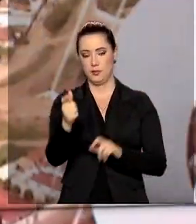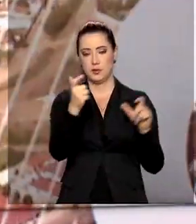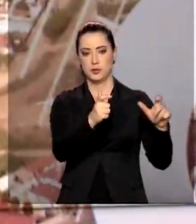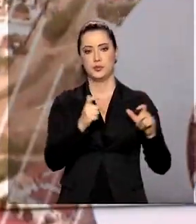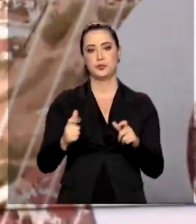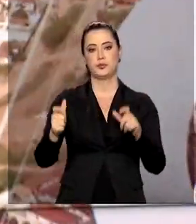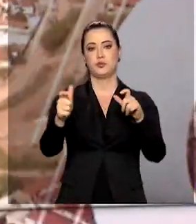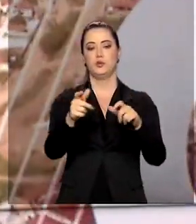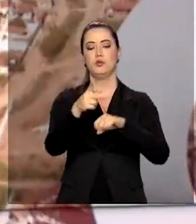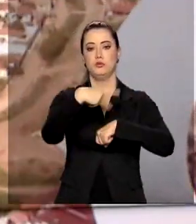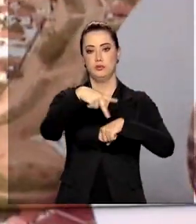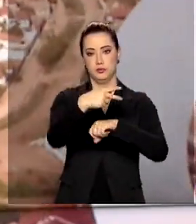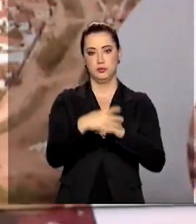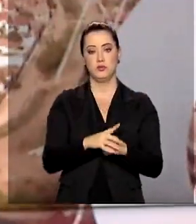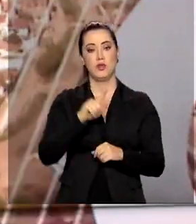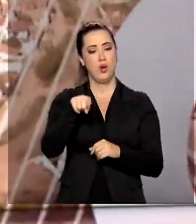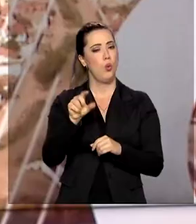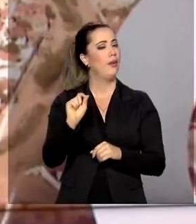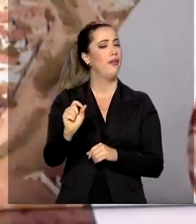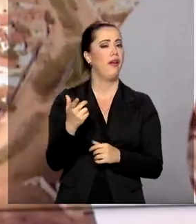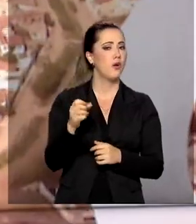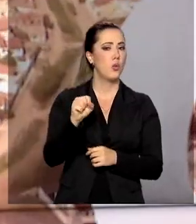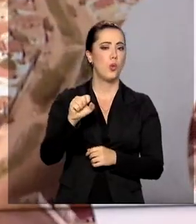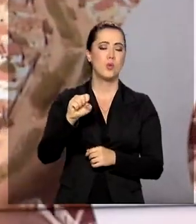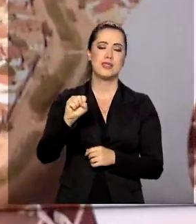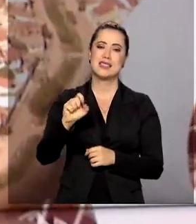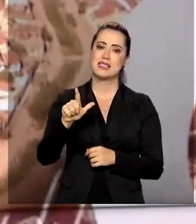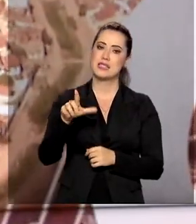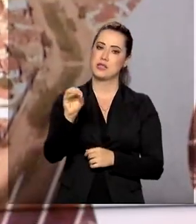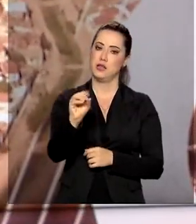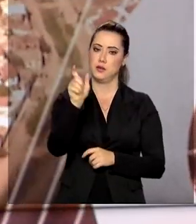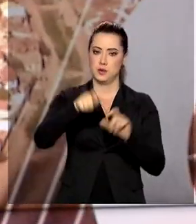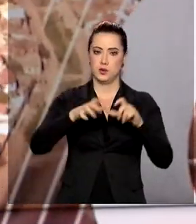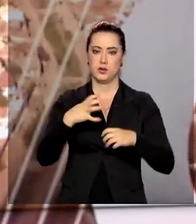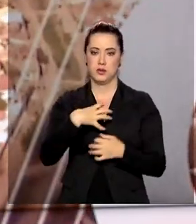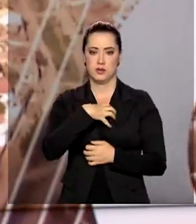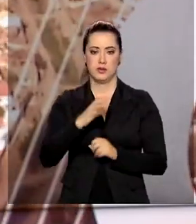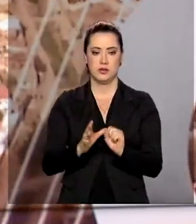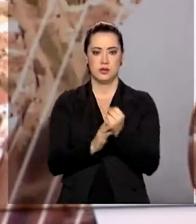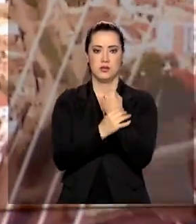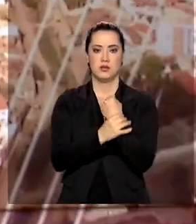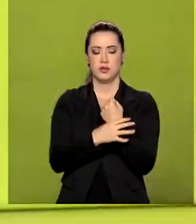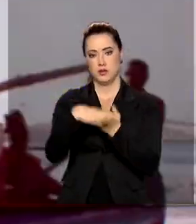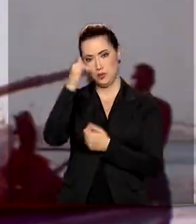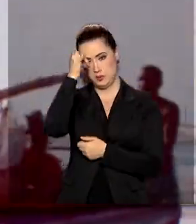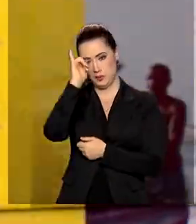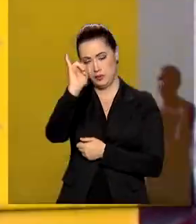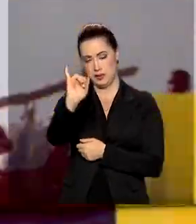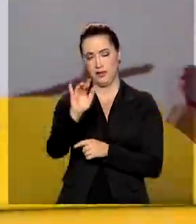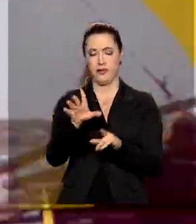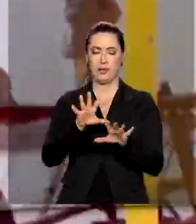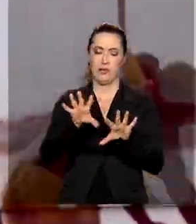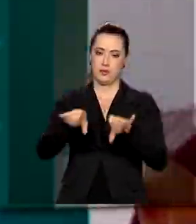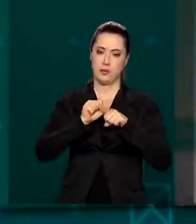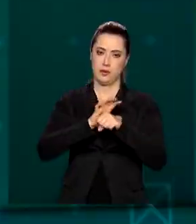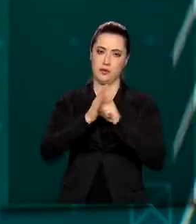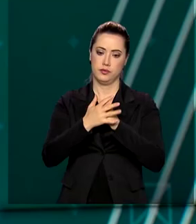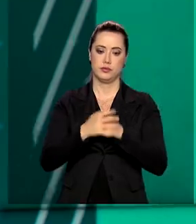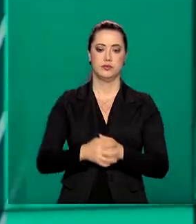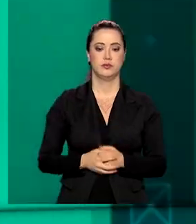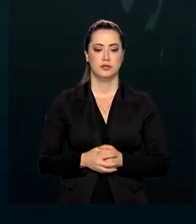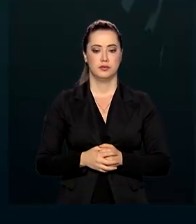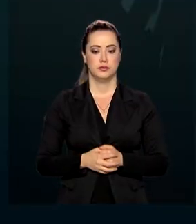O selo é um incentivo para que os consumidores se sintam seguros em relação aos protocolos para a prevenção da Covid-19.